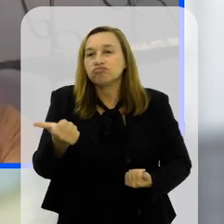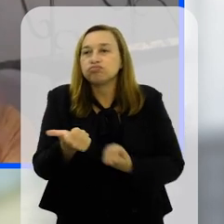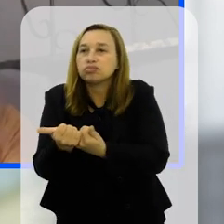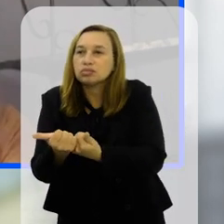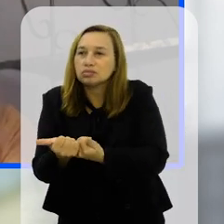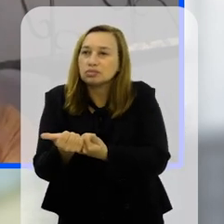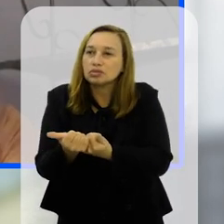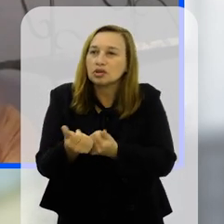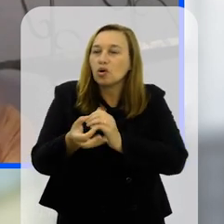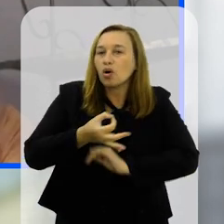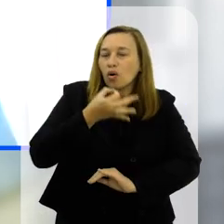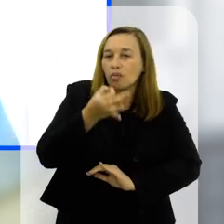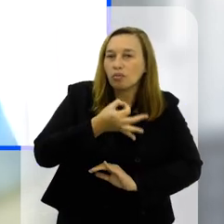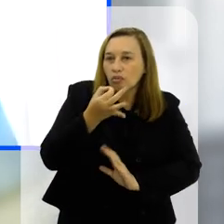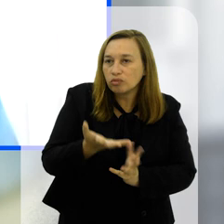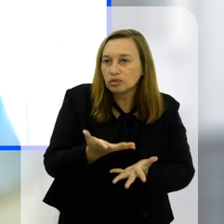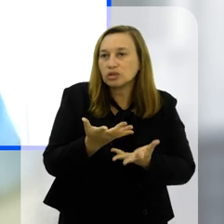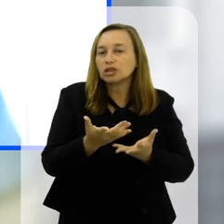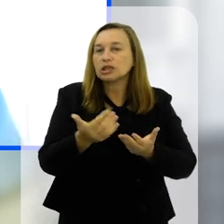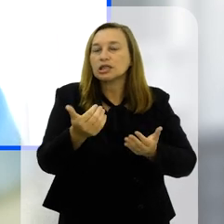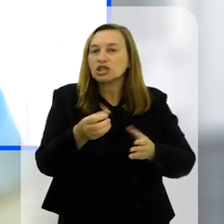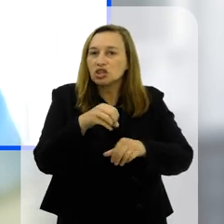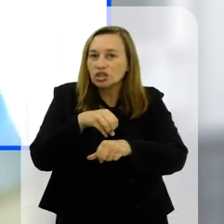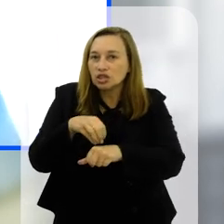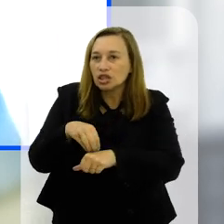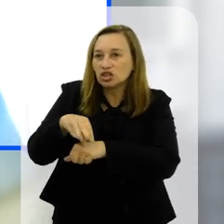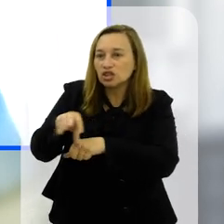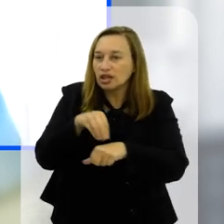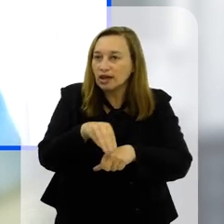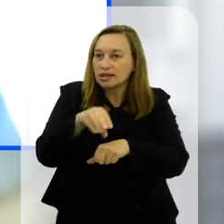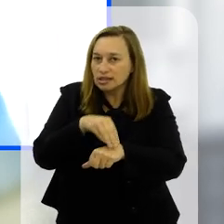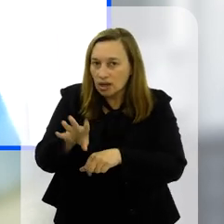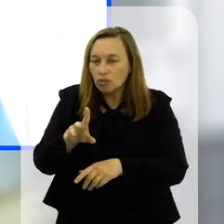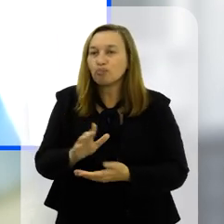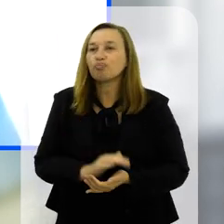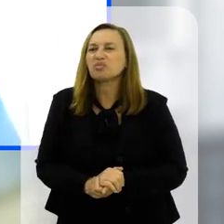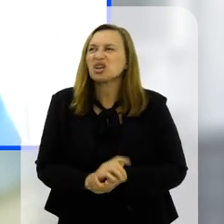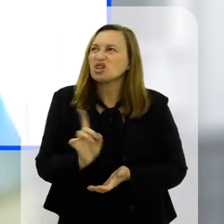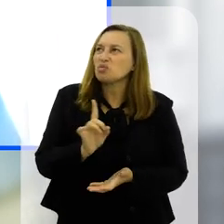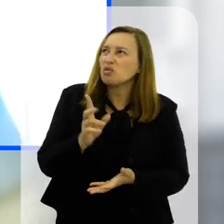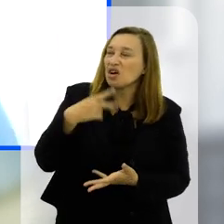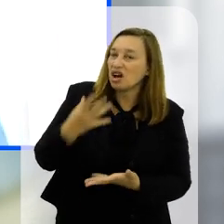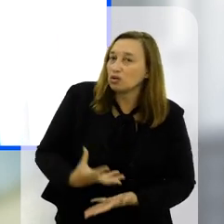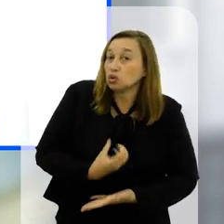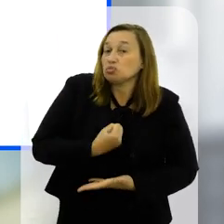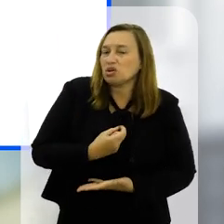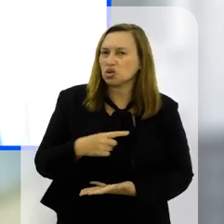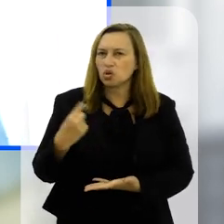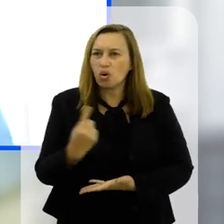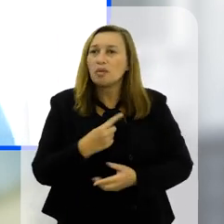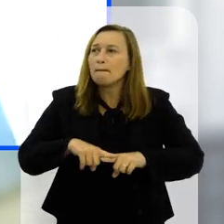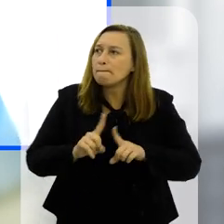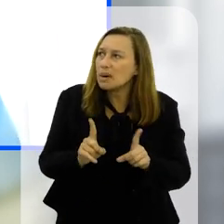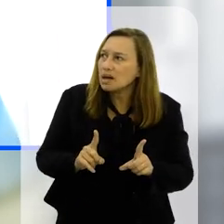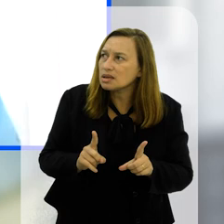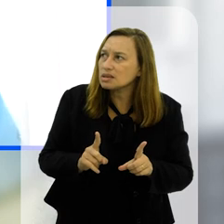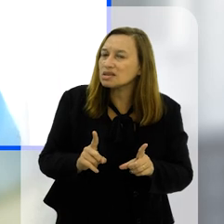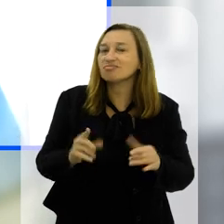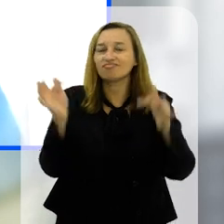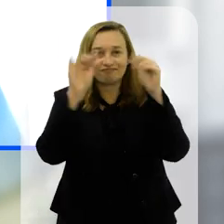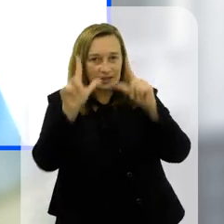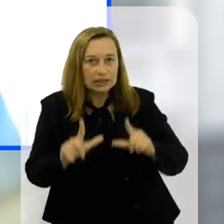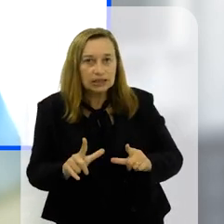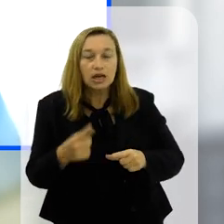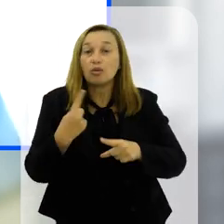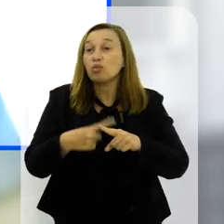contribuições indicando ali o nível de aprovação dessa medida também não vou dizer que nos surpreendeu, né, mas foi, nos